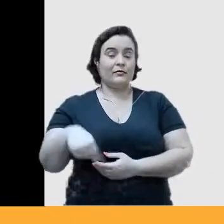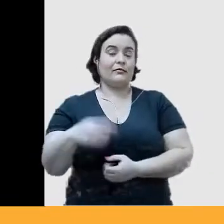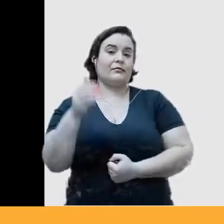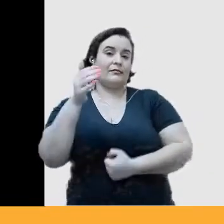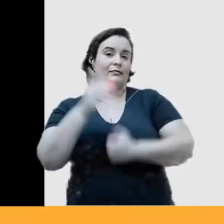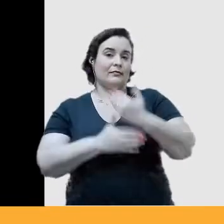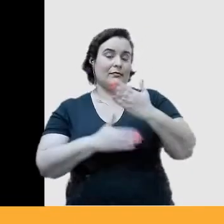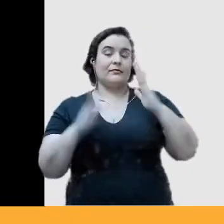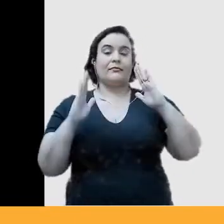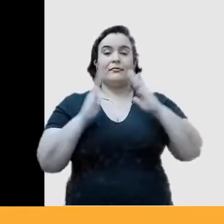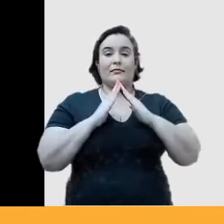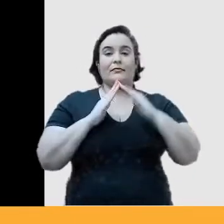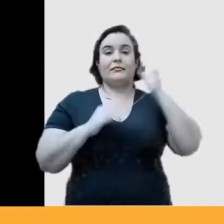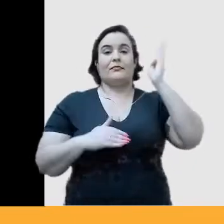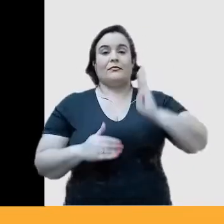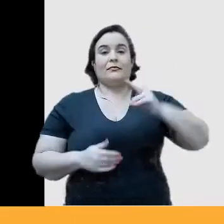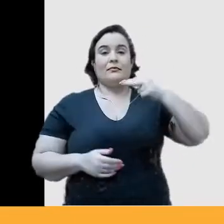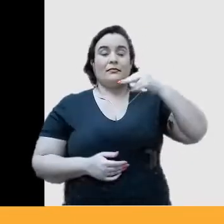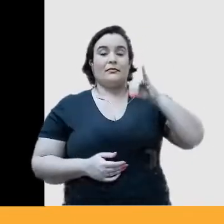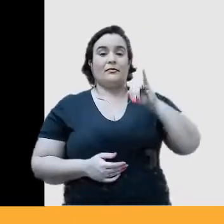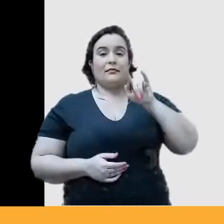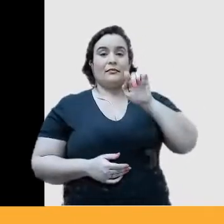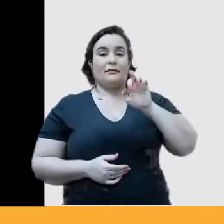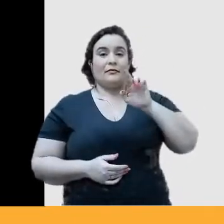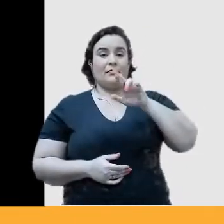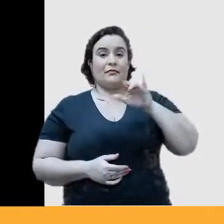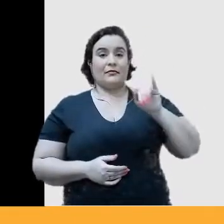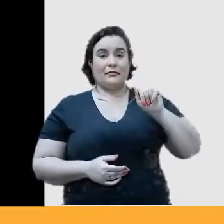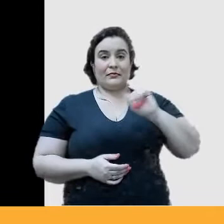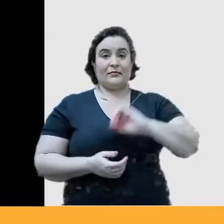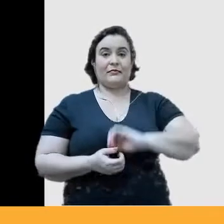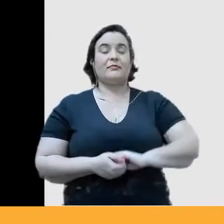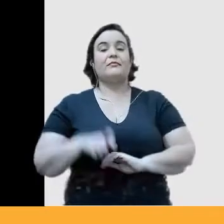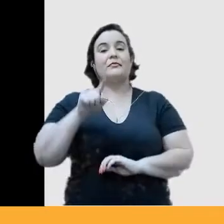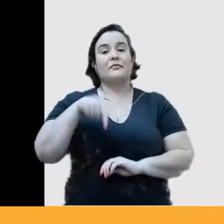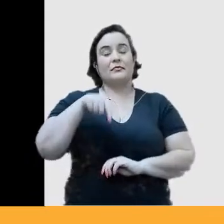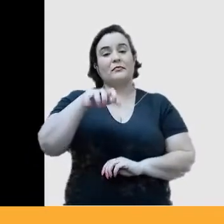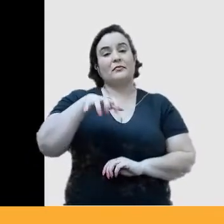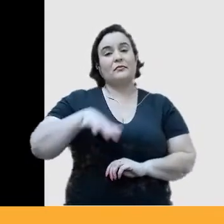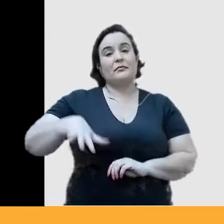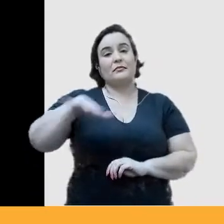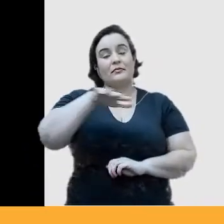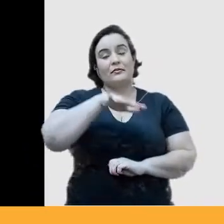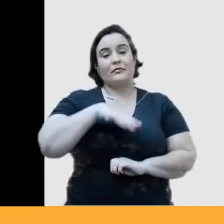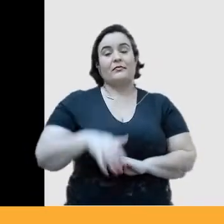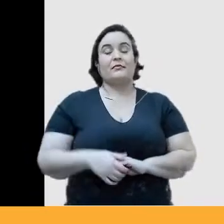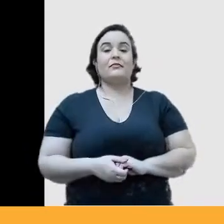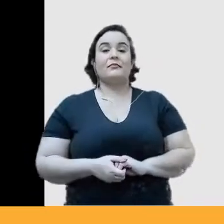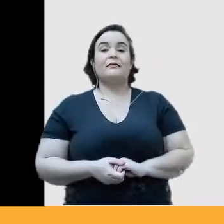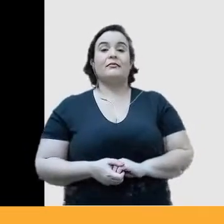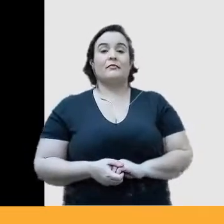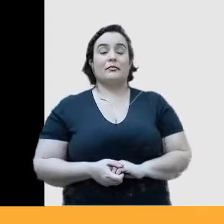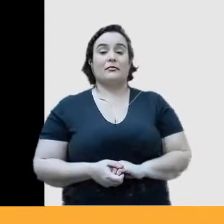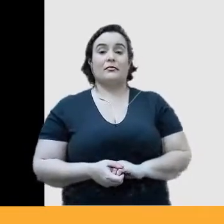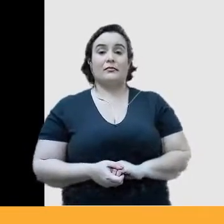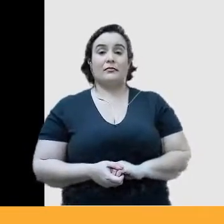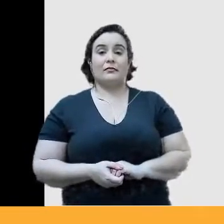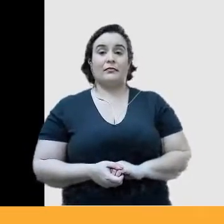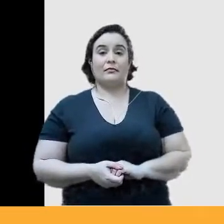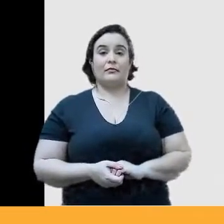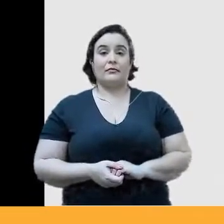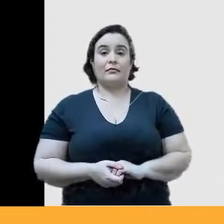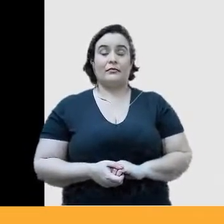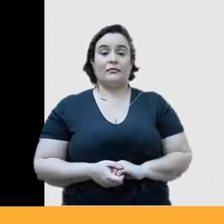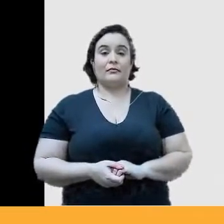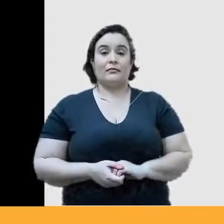da Casa Brasil Nigéria, né? Um espaço que foi, que a gente conseguiu através